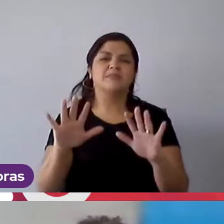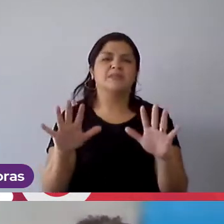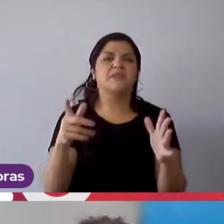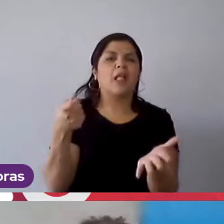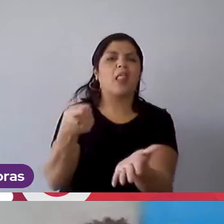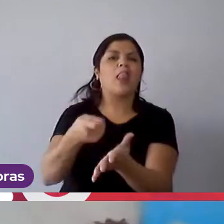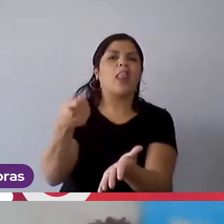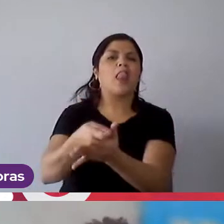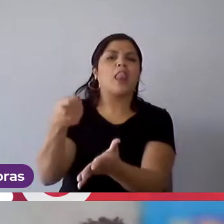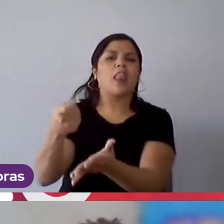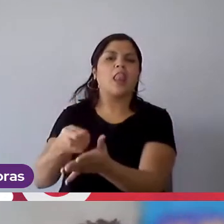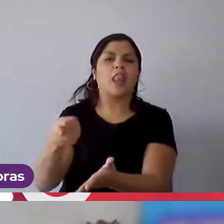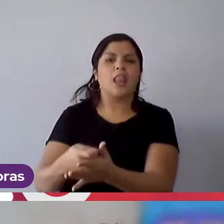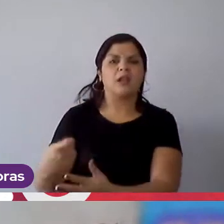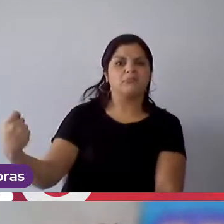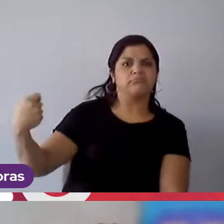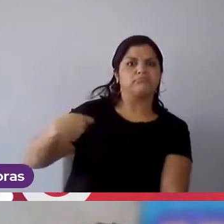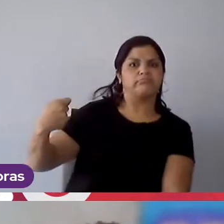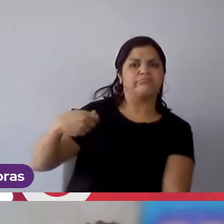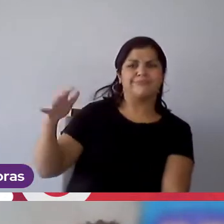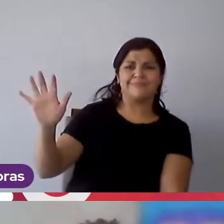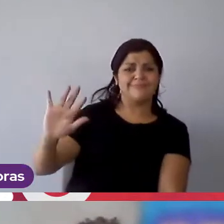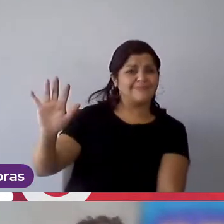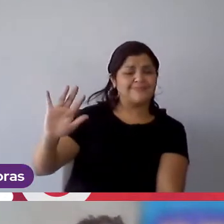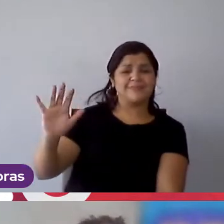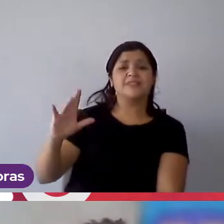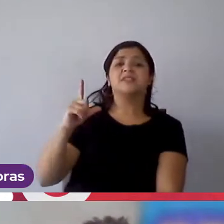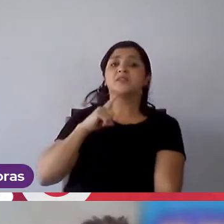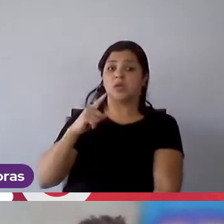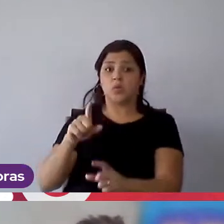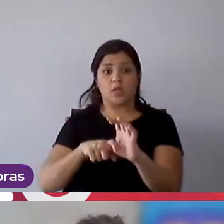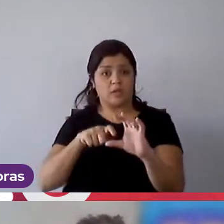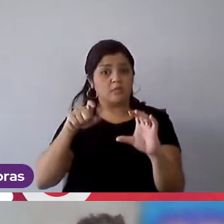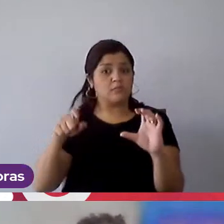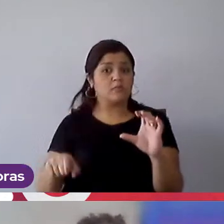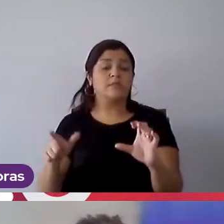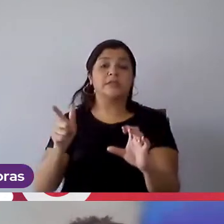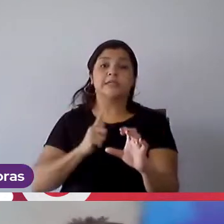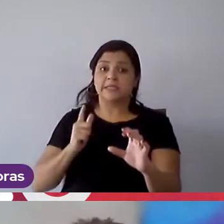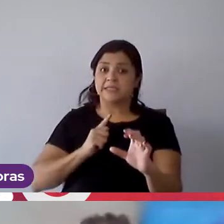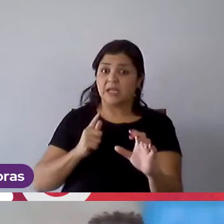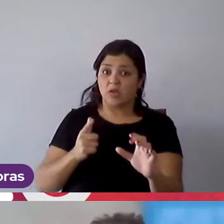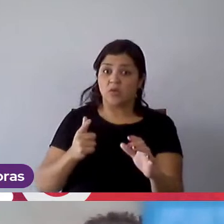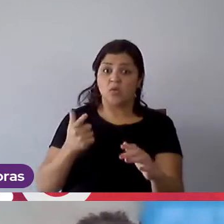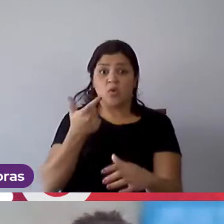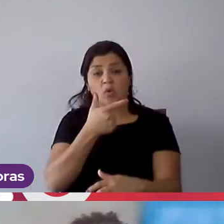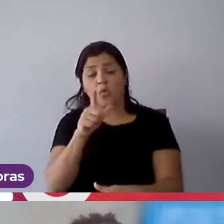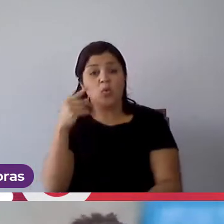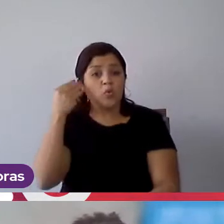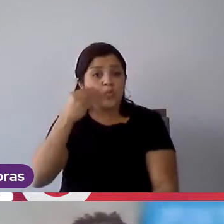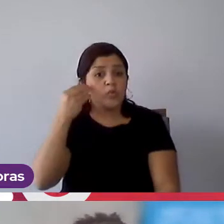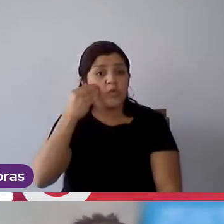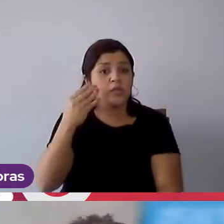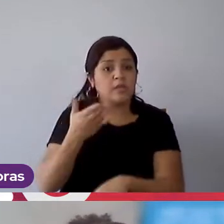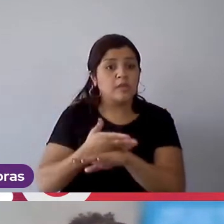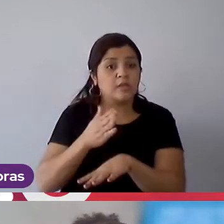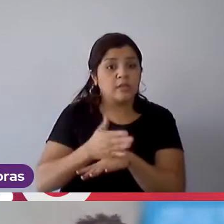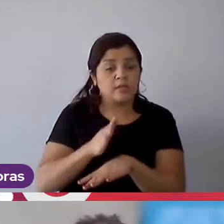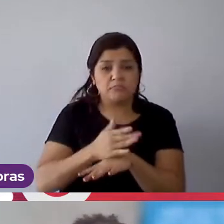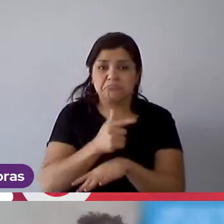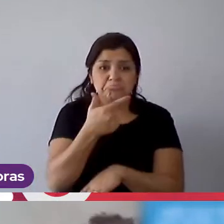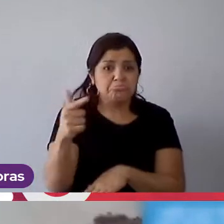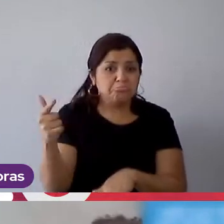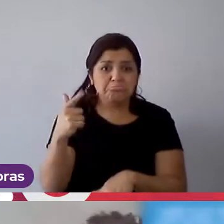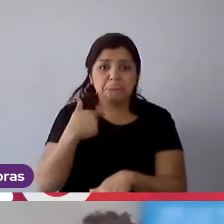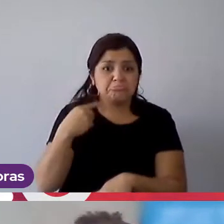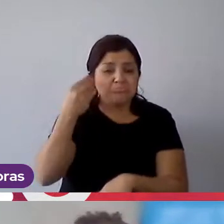cobrança excessiva, como você disse, né, então essa autonomia que talvez não tenha em outras experiências de estágio, né, não tive